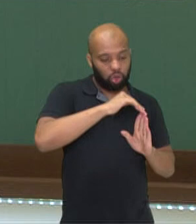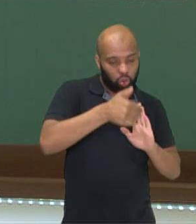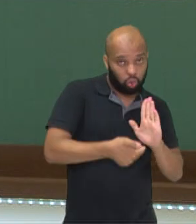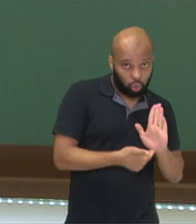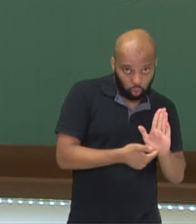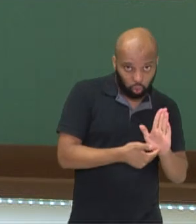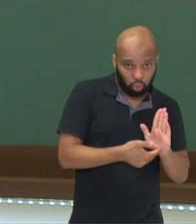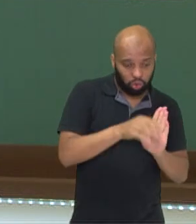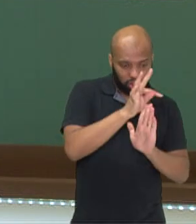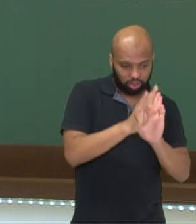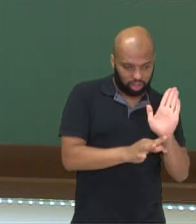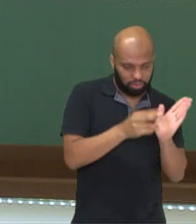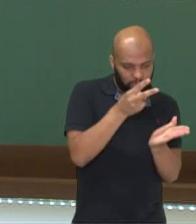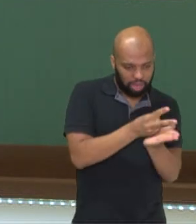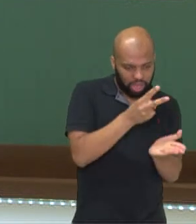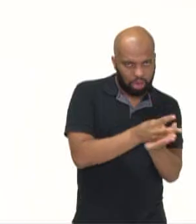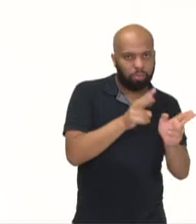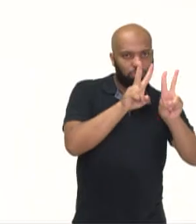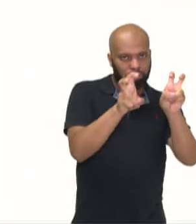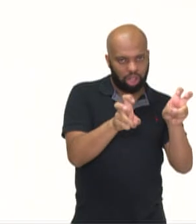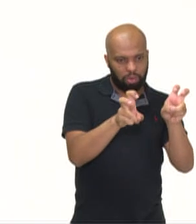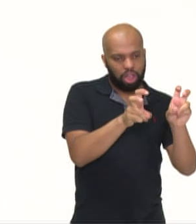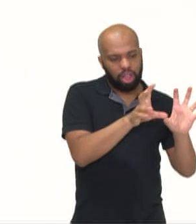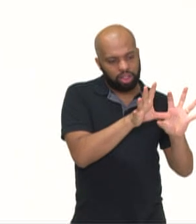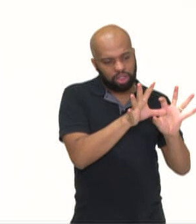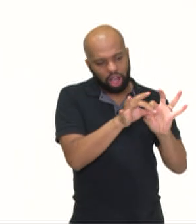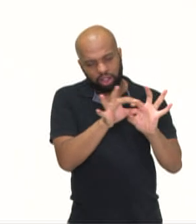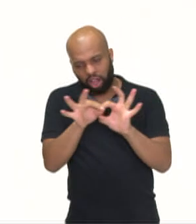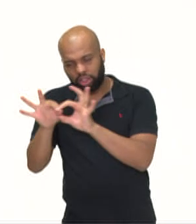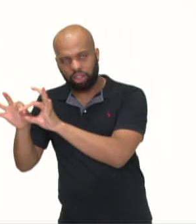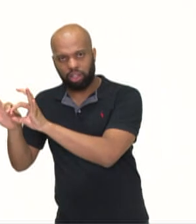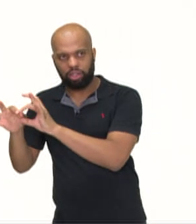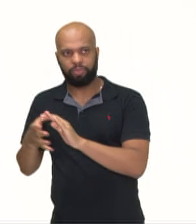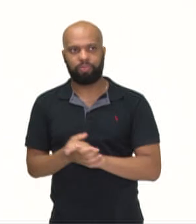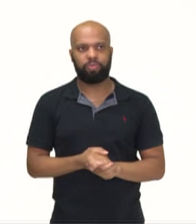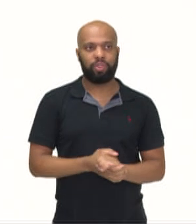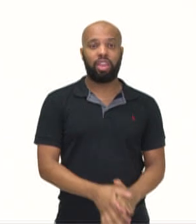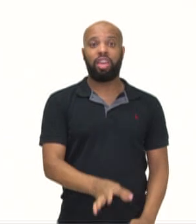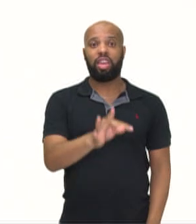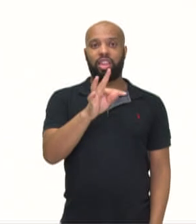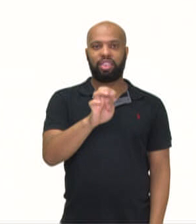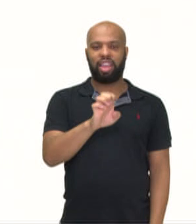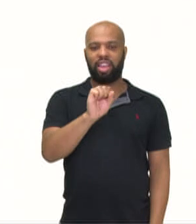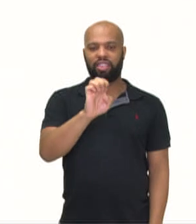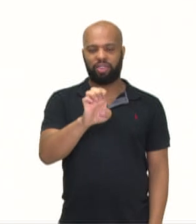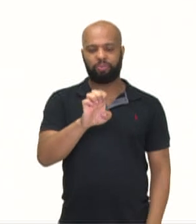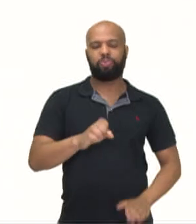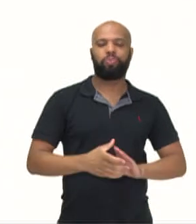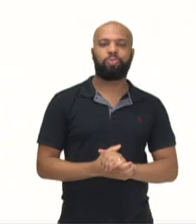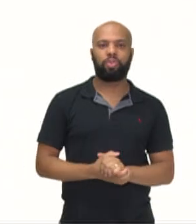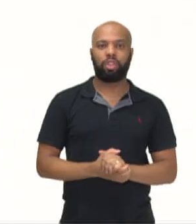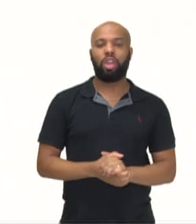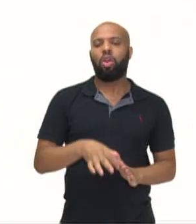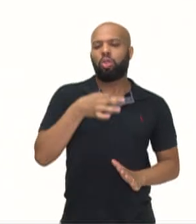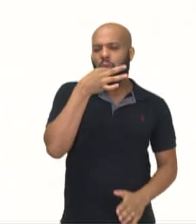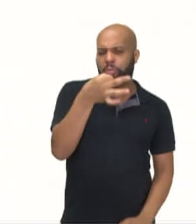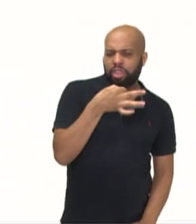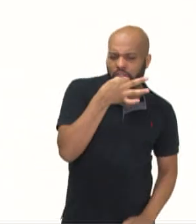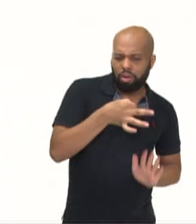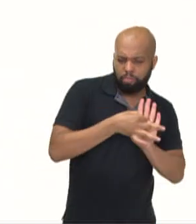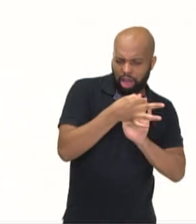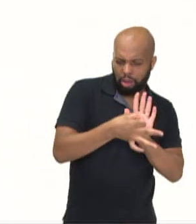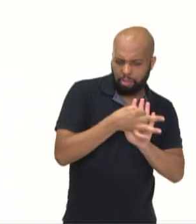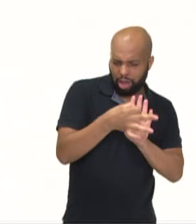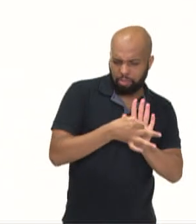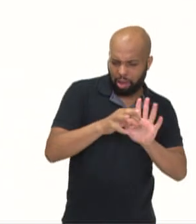mesmo tema. A tese é a opinião resumida do autor sobre o